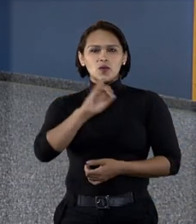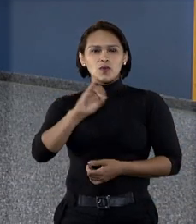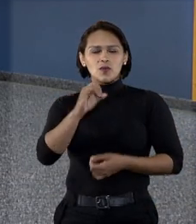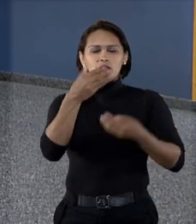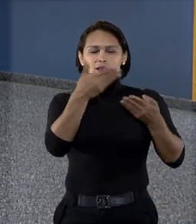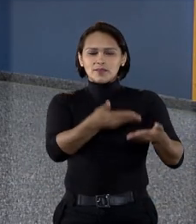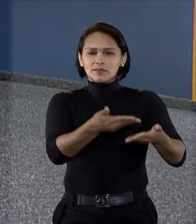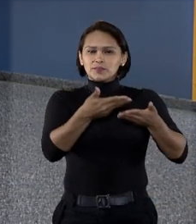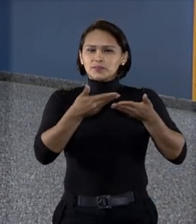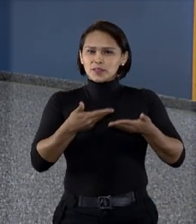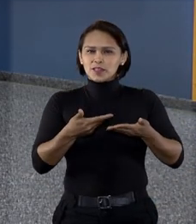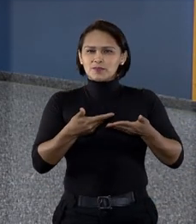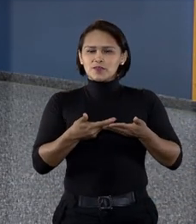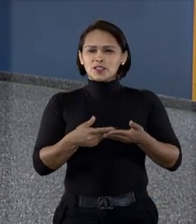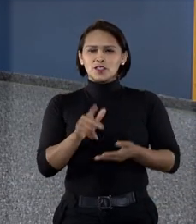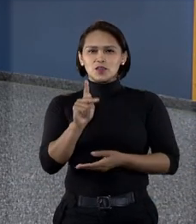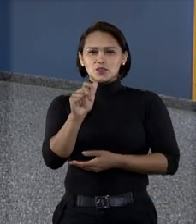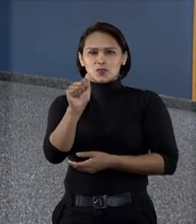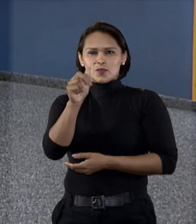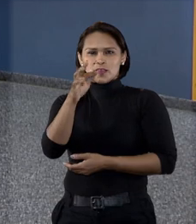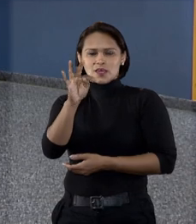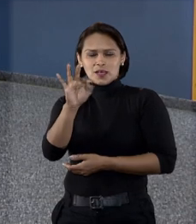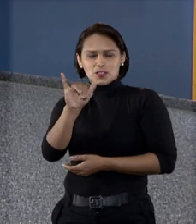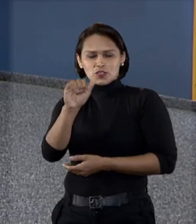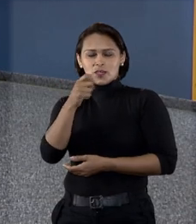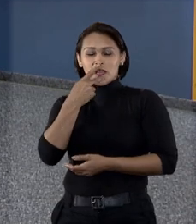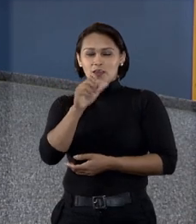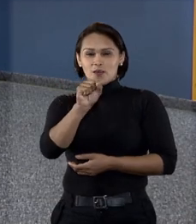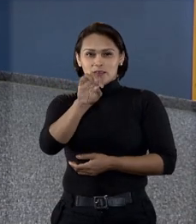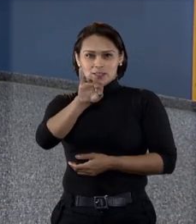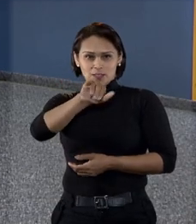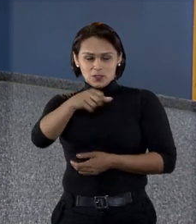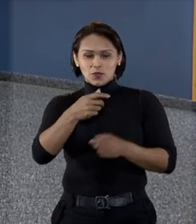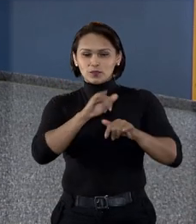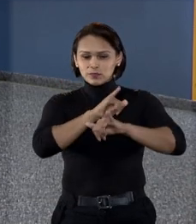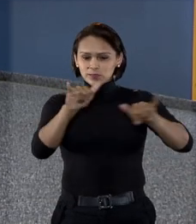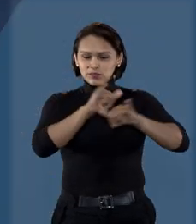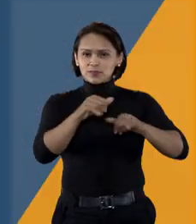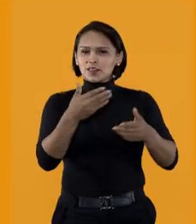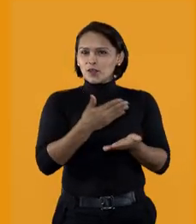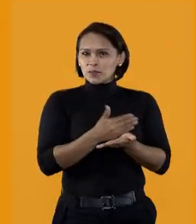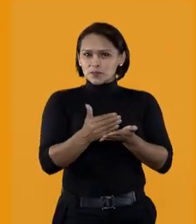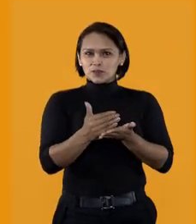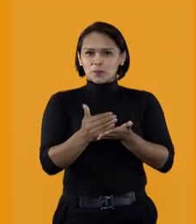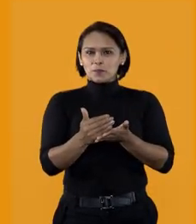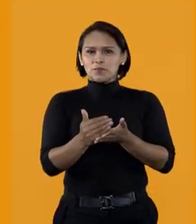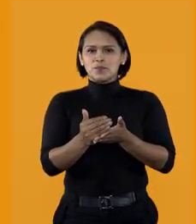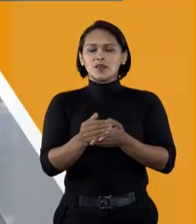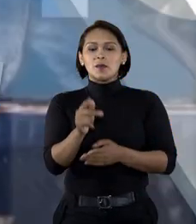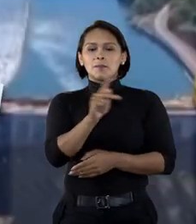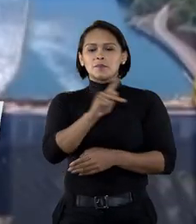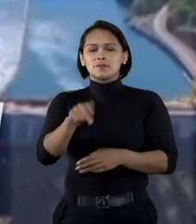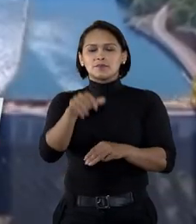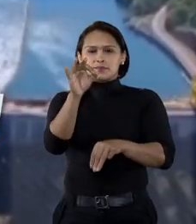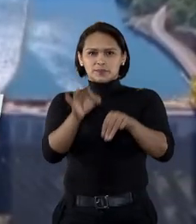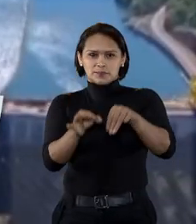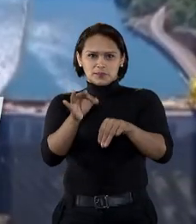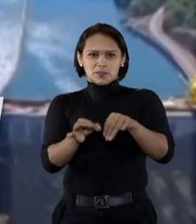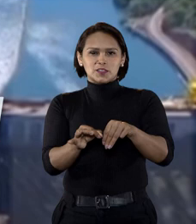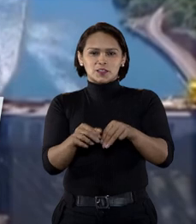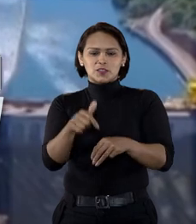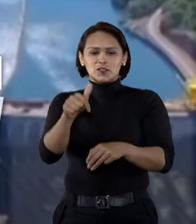Olá, seja muito bem-vindo, eu sou Kátia Gomes e o STJ Notícias está no ar. Presidente do